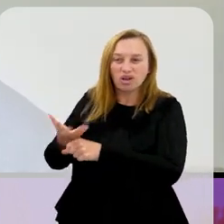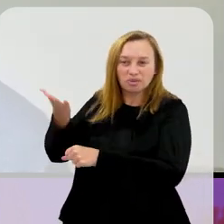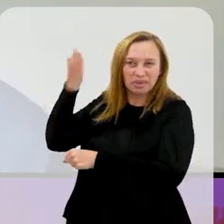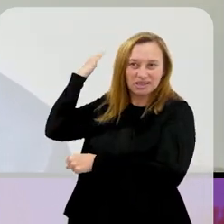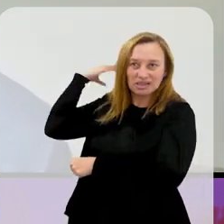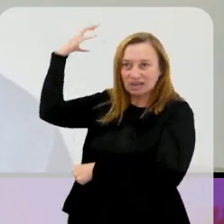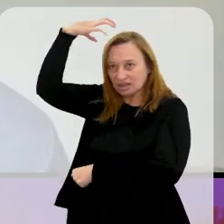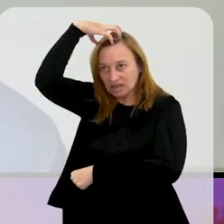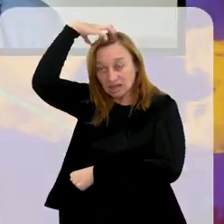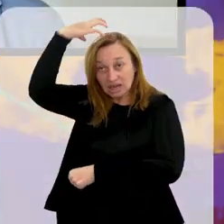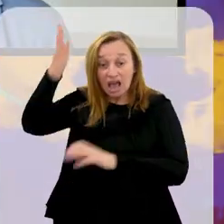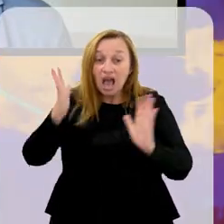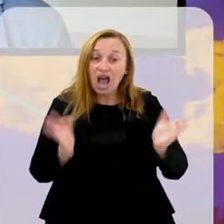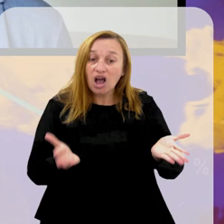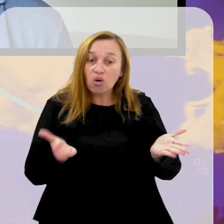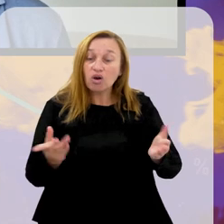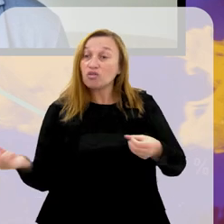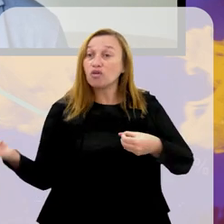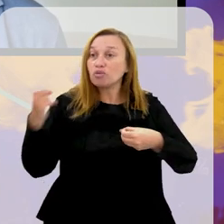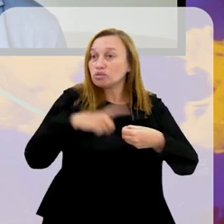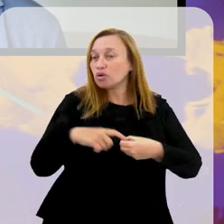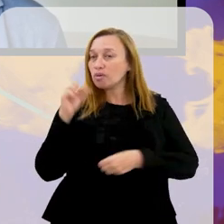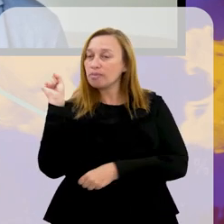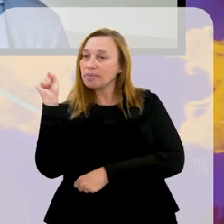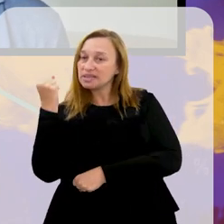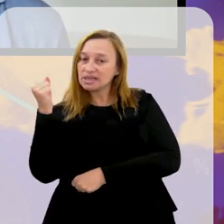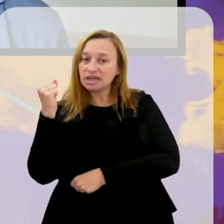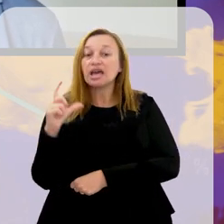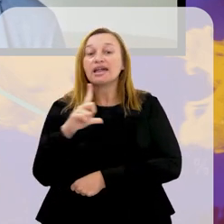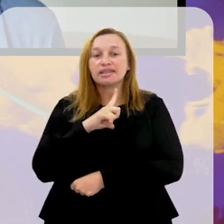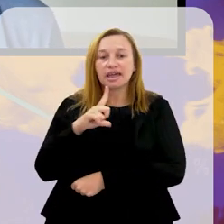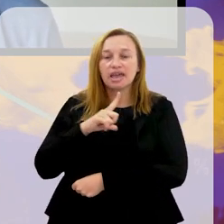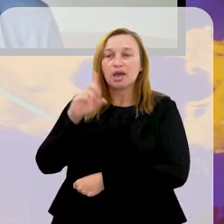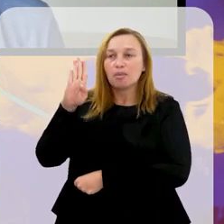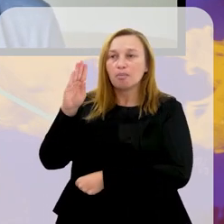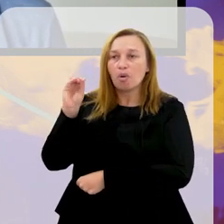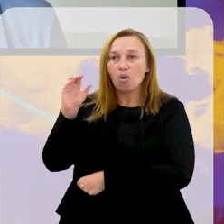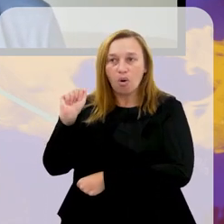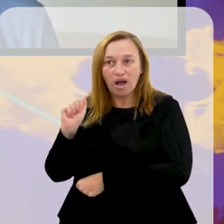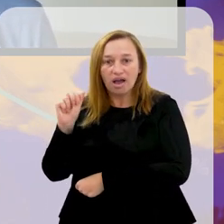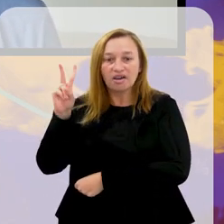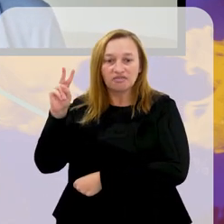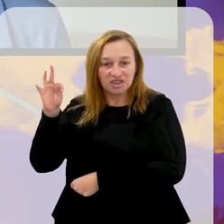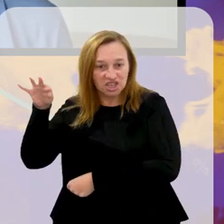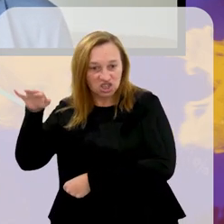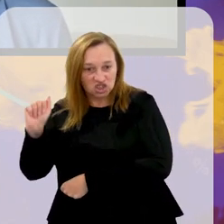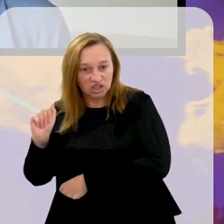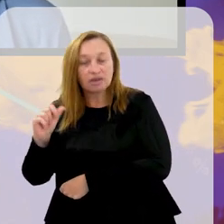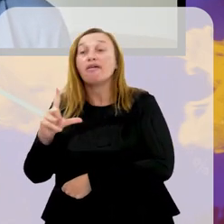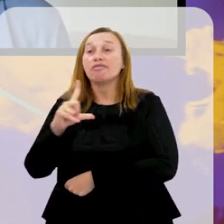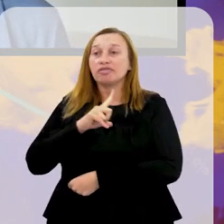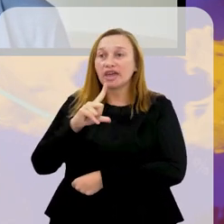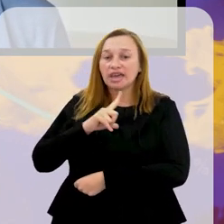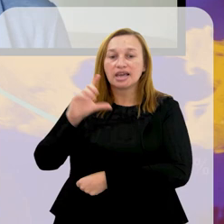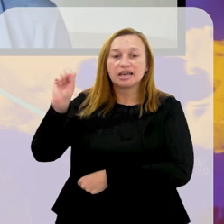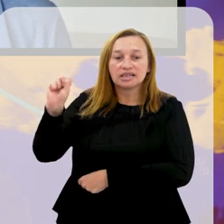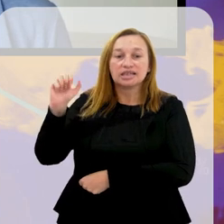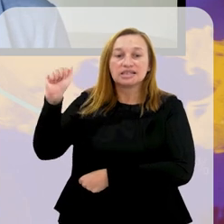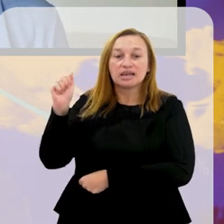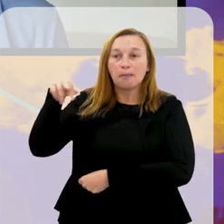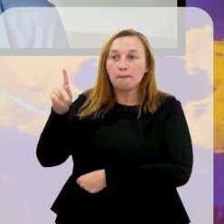Reis, e esse ano está em Saquarema. Então, Saquarema tem o Boa Vista, em Bacaxá, tem